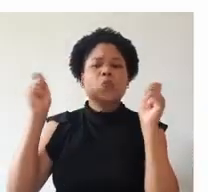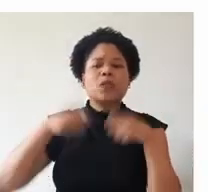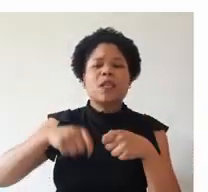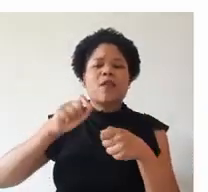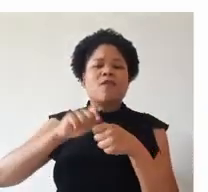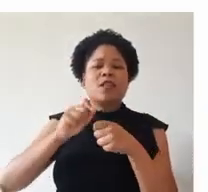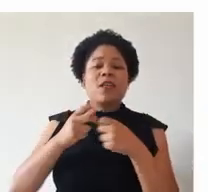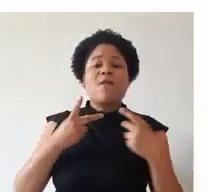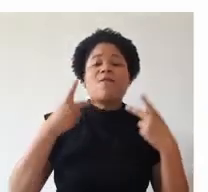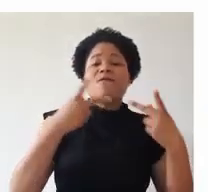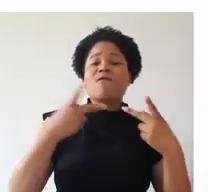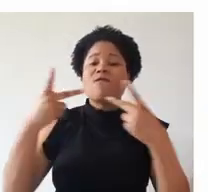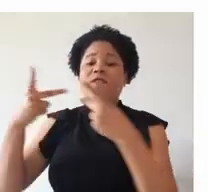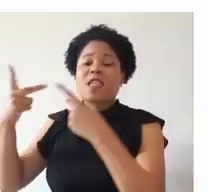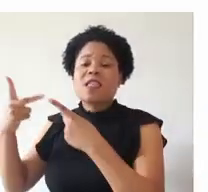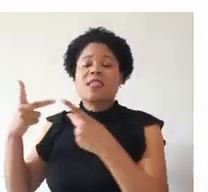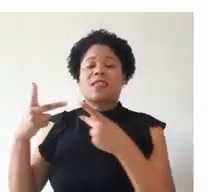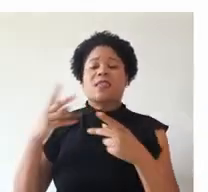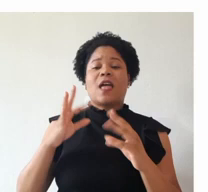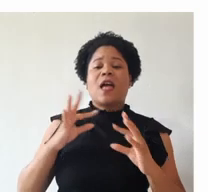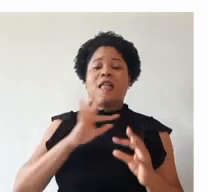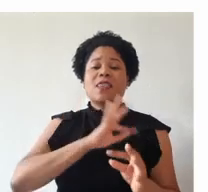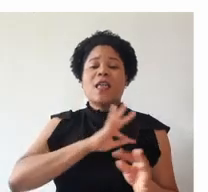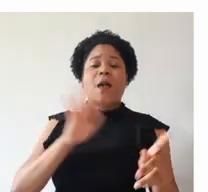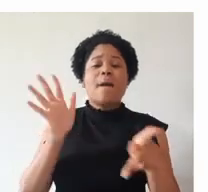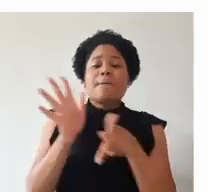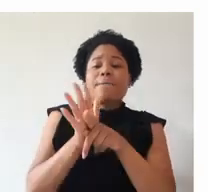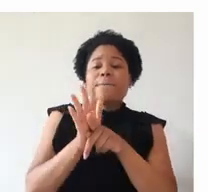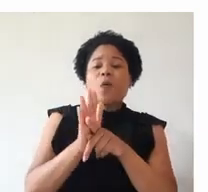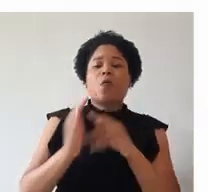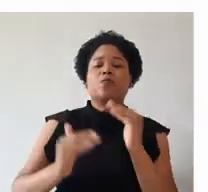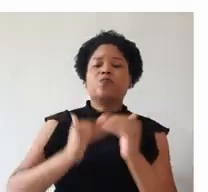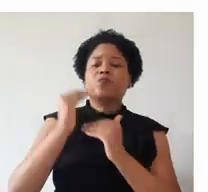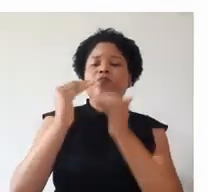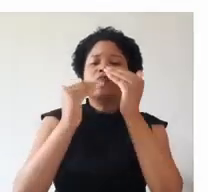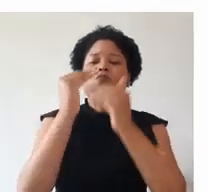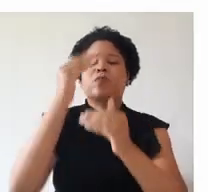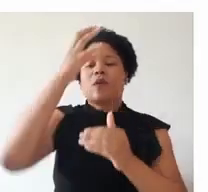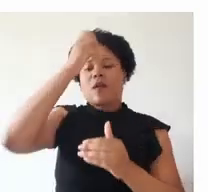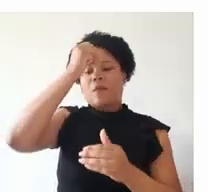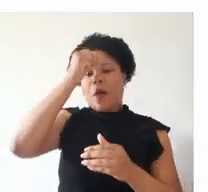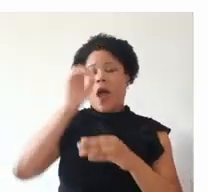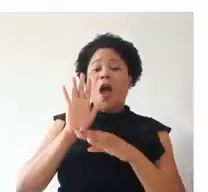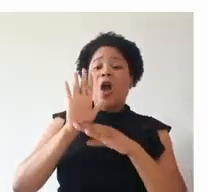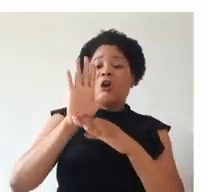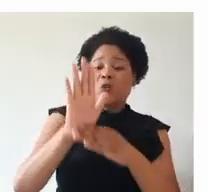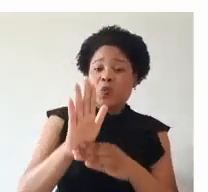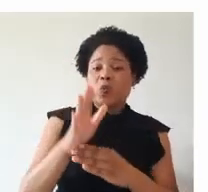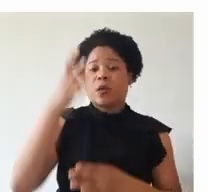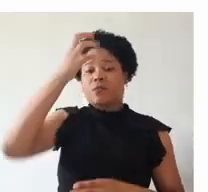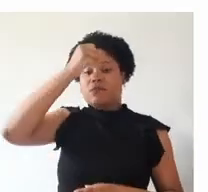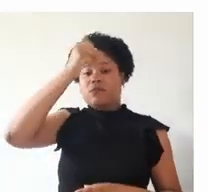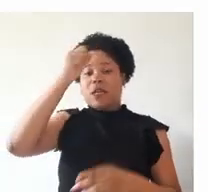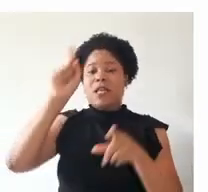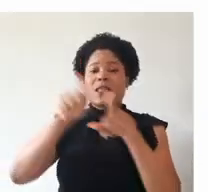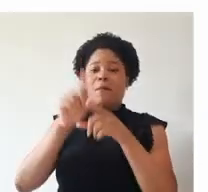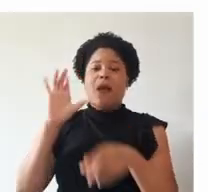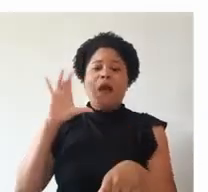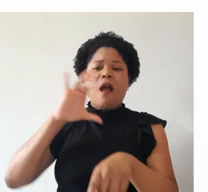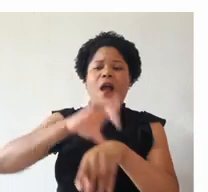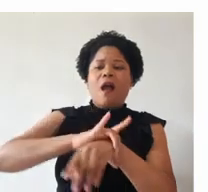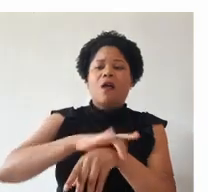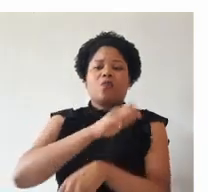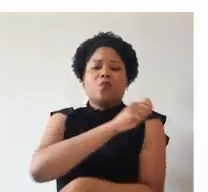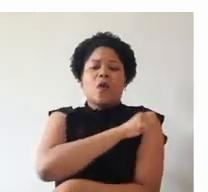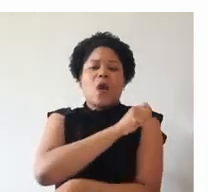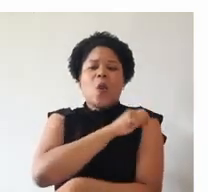realização de visitas técnicas durante o processo de formação, que auxilia na aprendizagem e garante aos